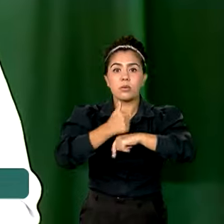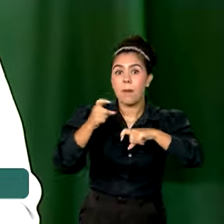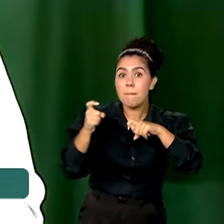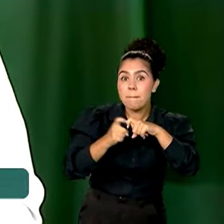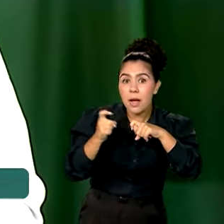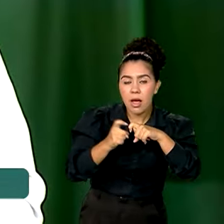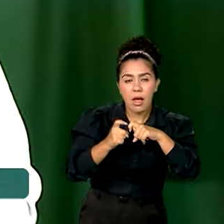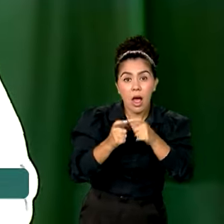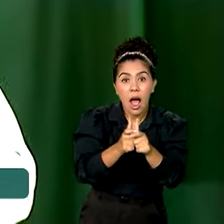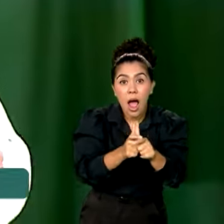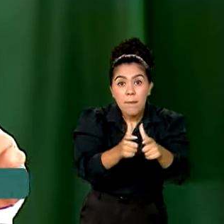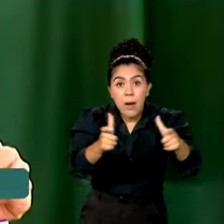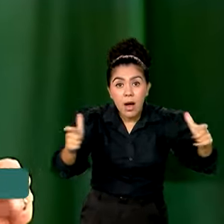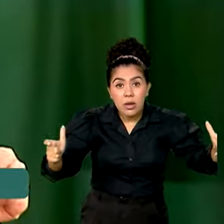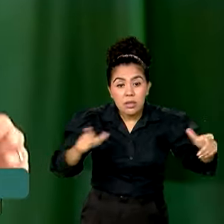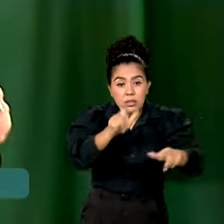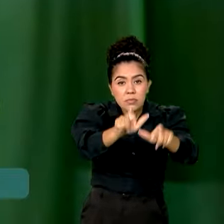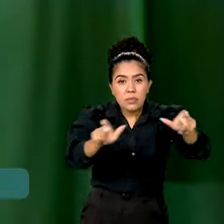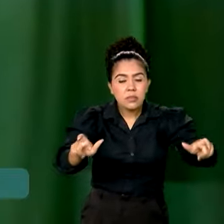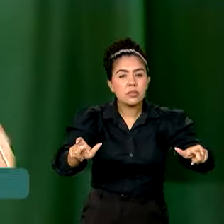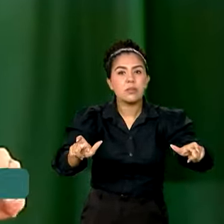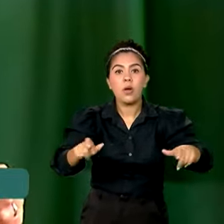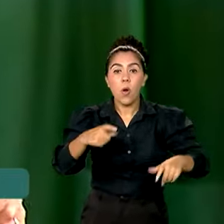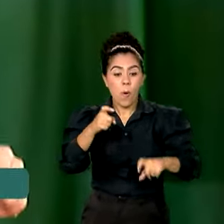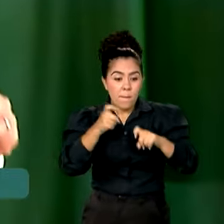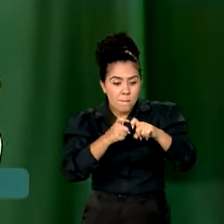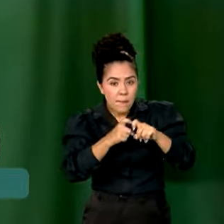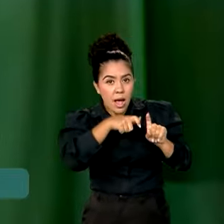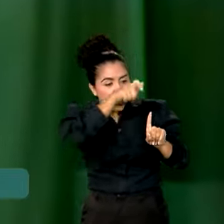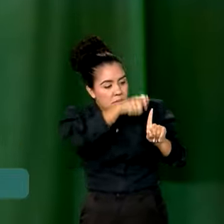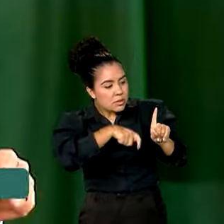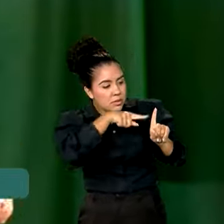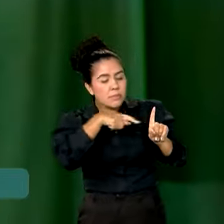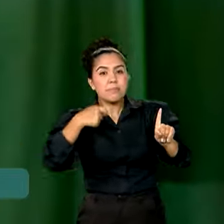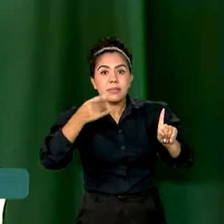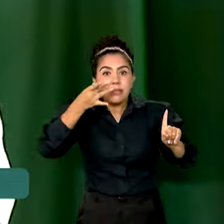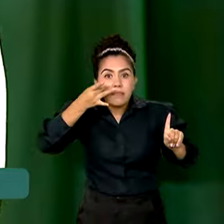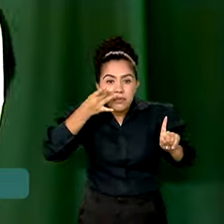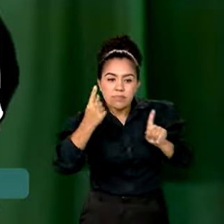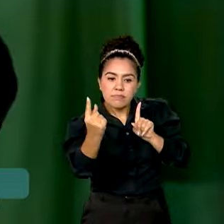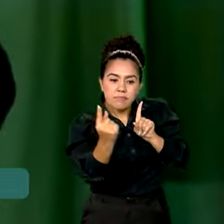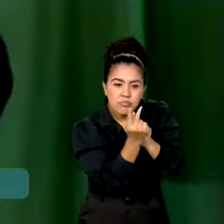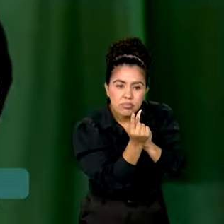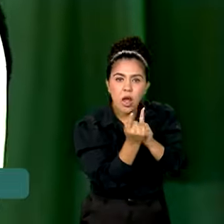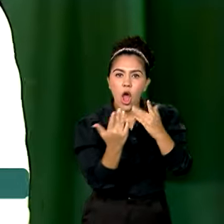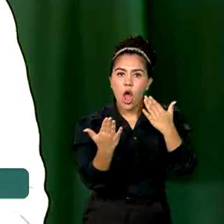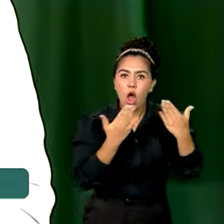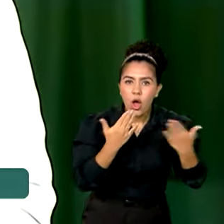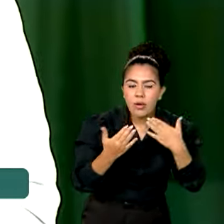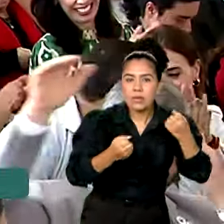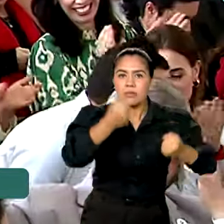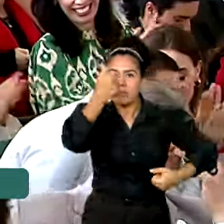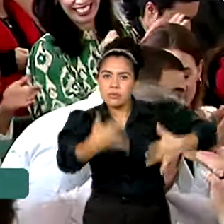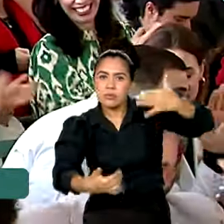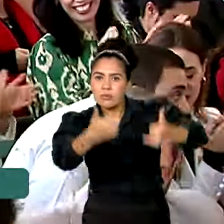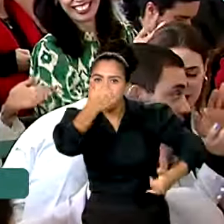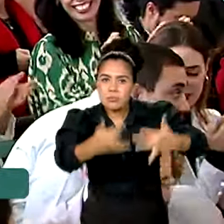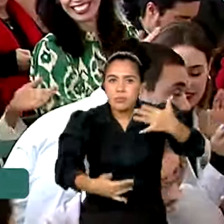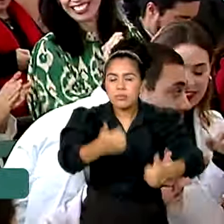A maioria das pessoas, o médico tem que estar presente, conversando com a pessoa, discutindo com a pessoa.